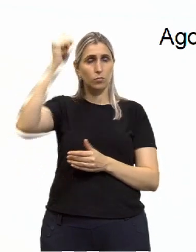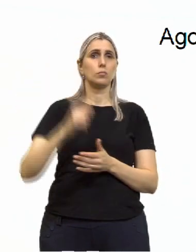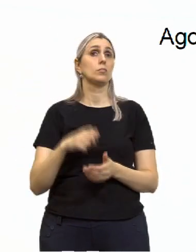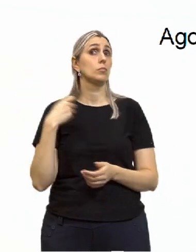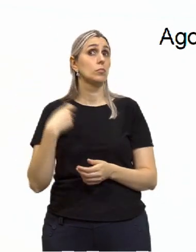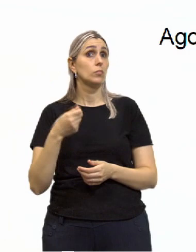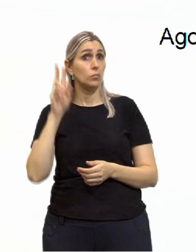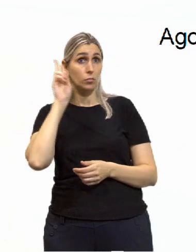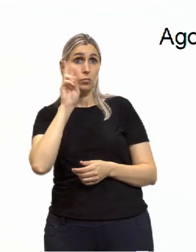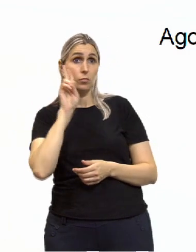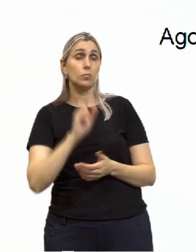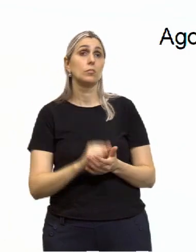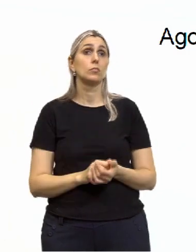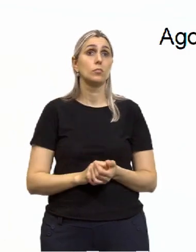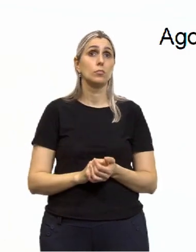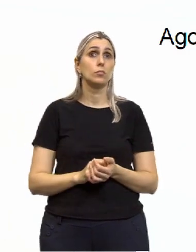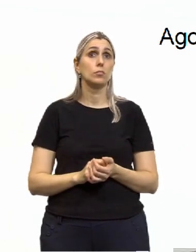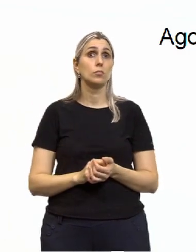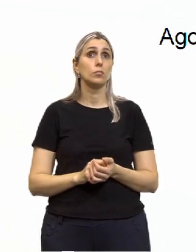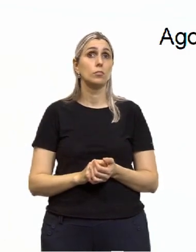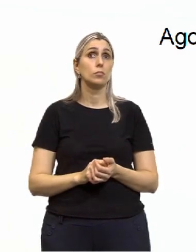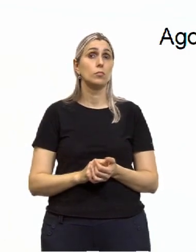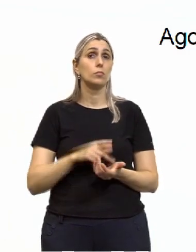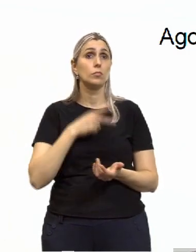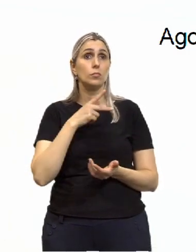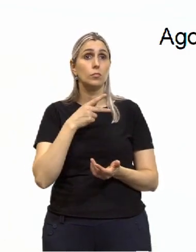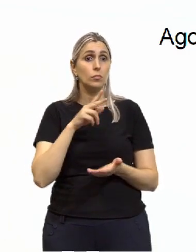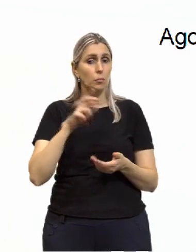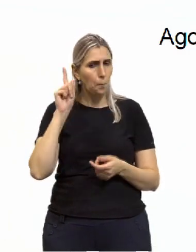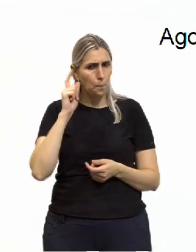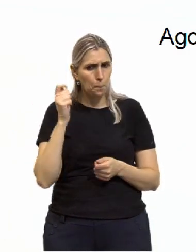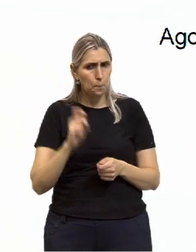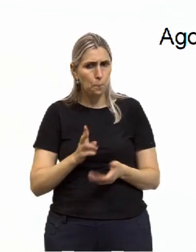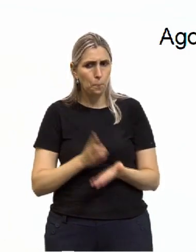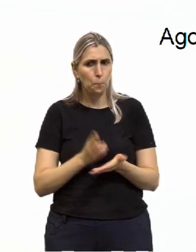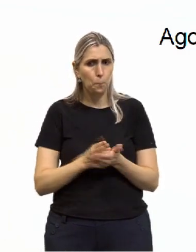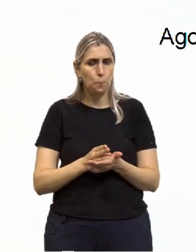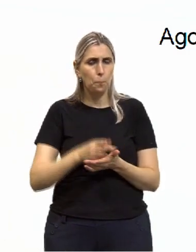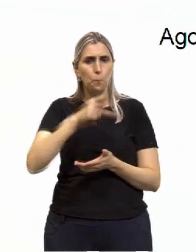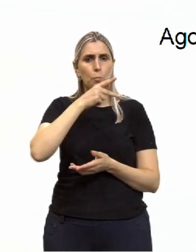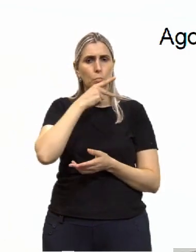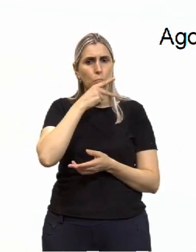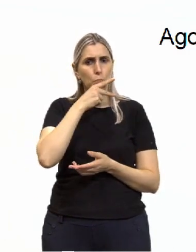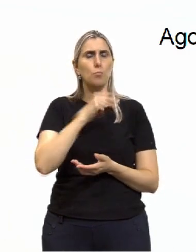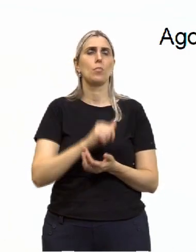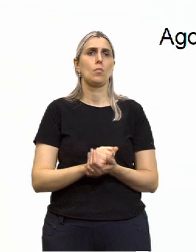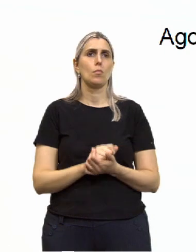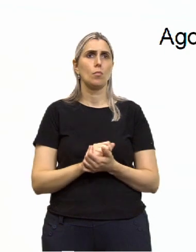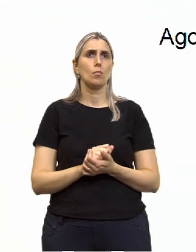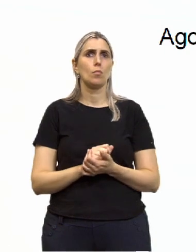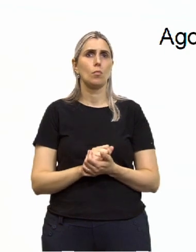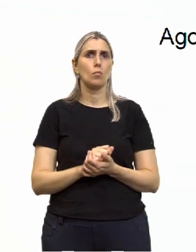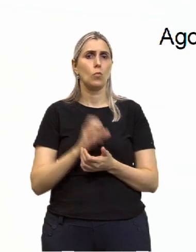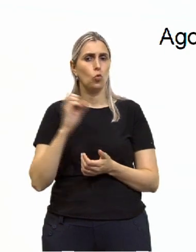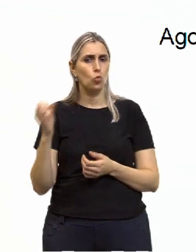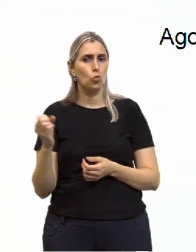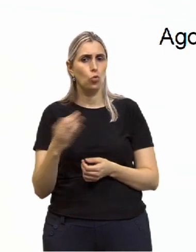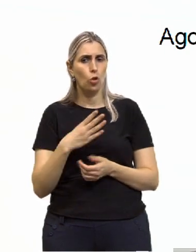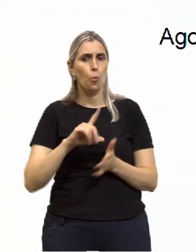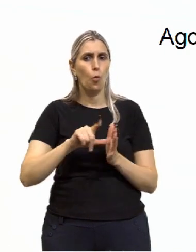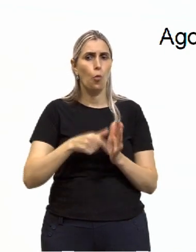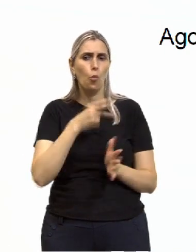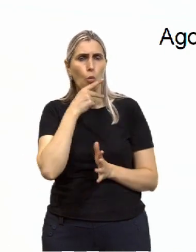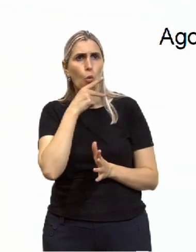têm que lembrar que quando lemos Santo Agostinho, sempre pensar em Platão, os neoplatônicos,